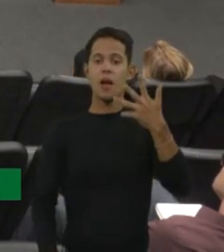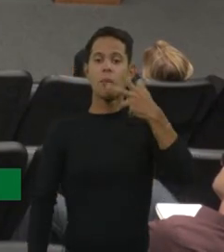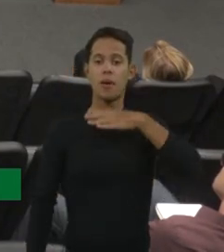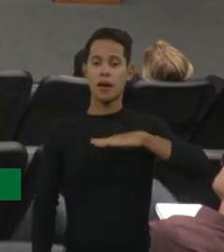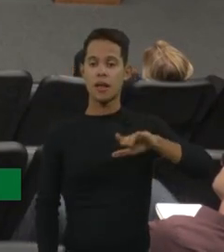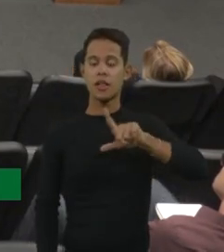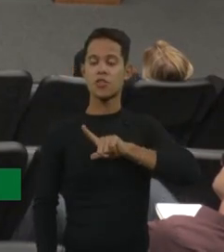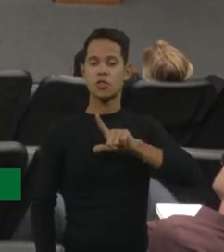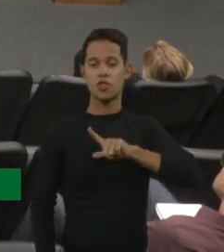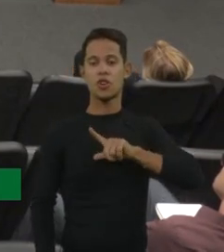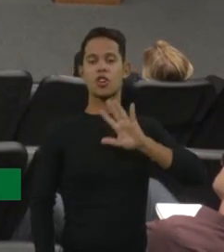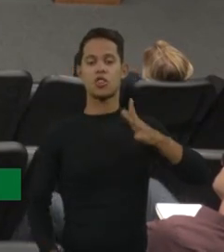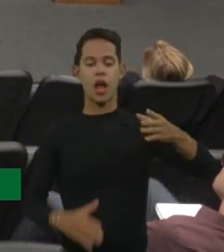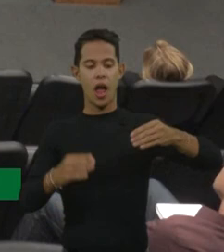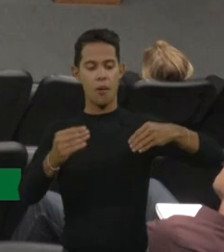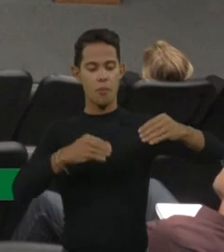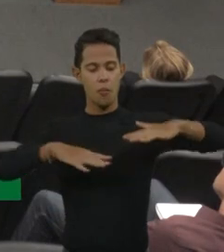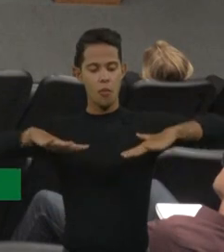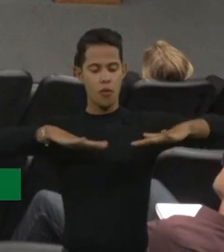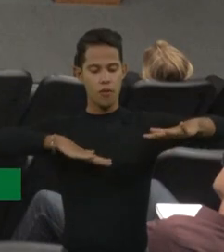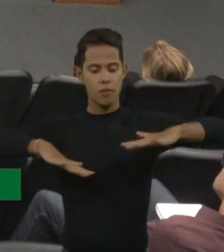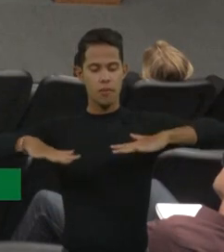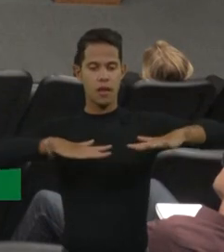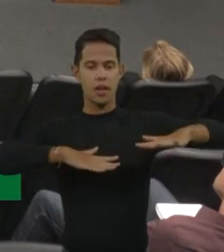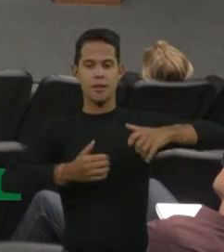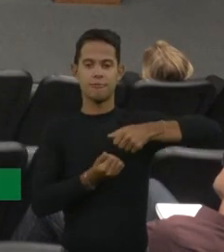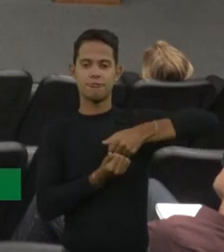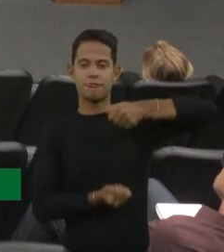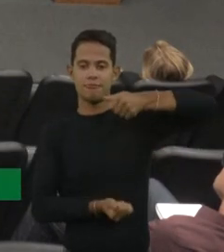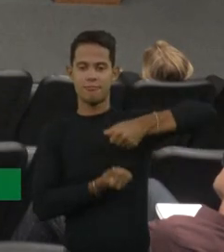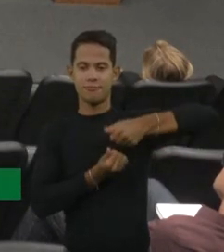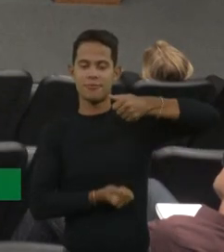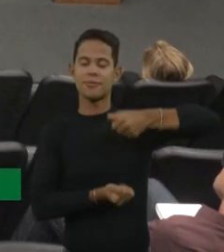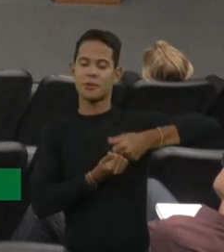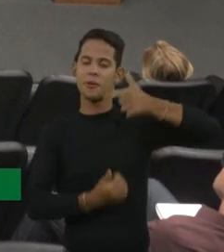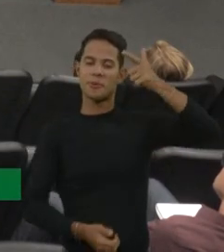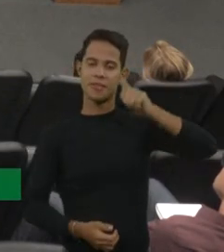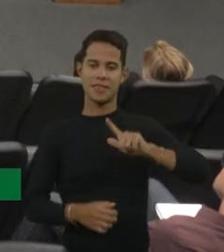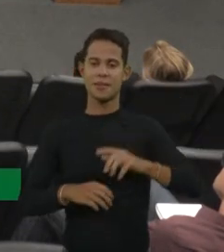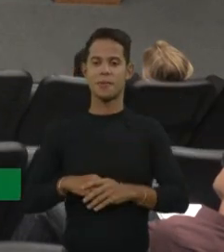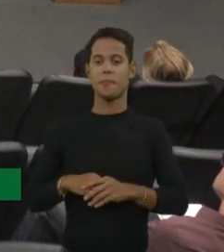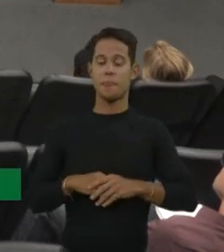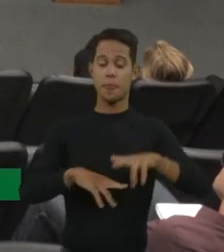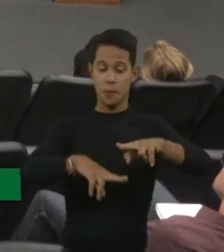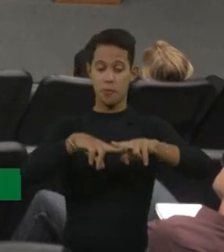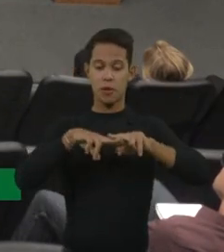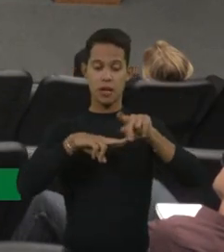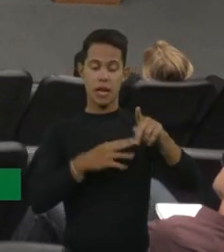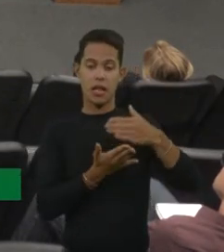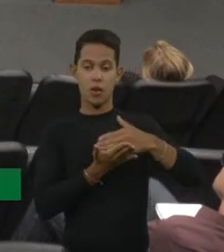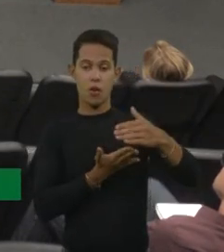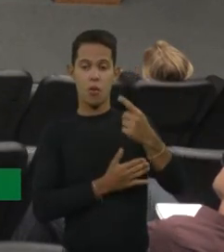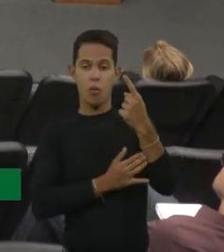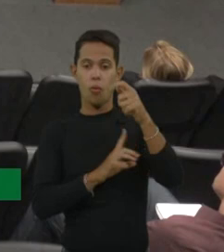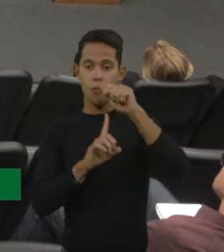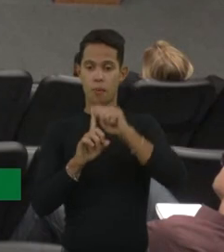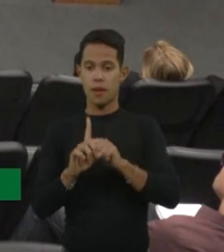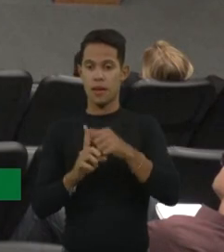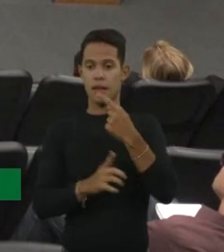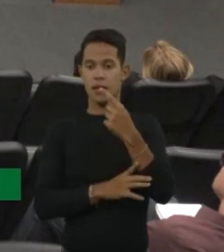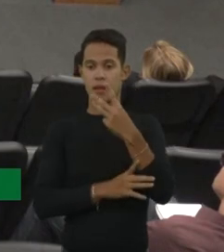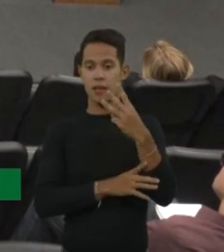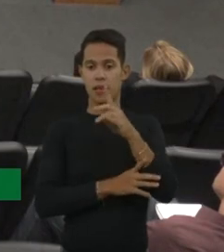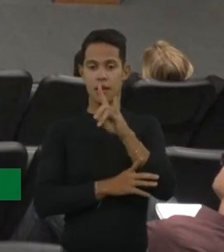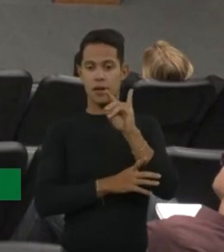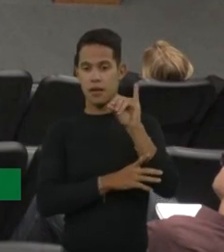movimentava menos os membros inferiores, a gente já não conseguia obter reflexo, então, ela começou, né, com um mês e 13 dias, depois